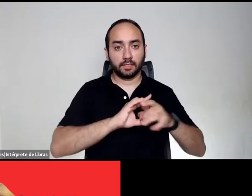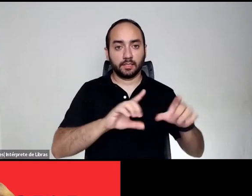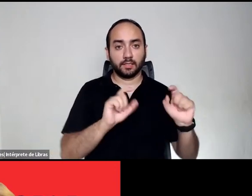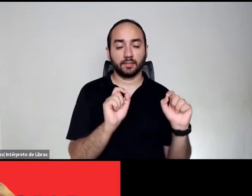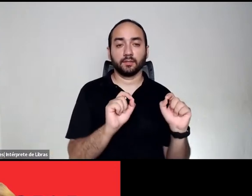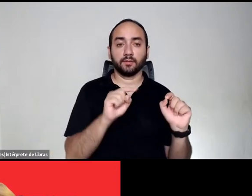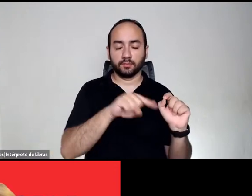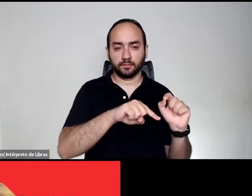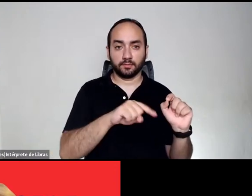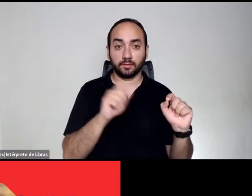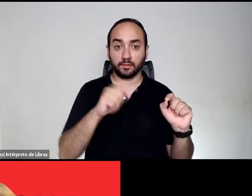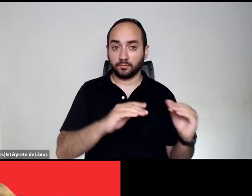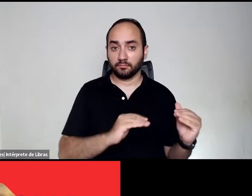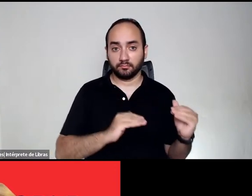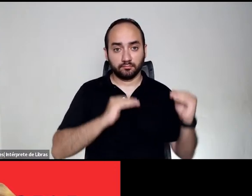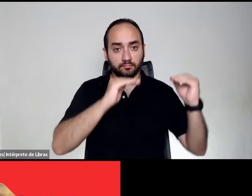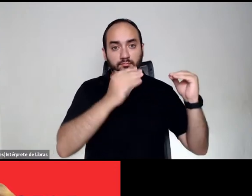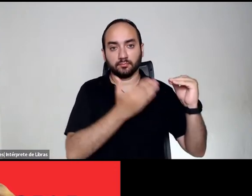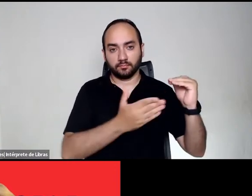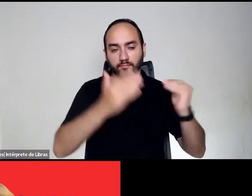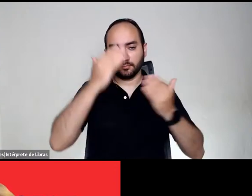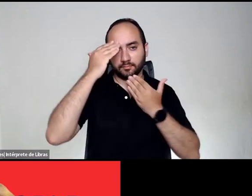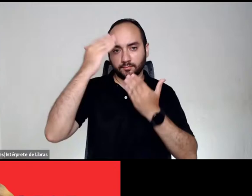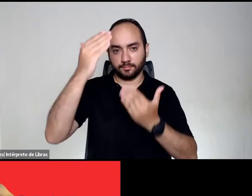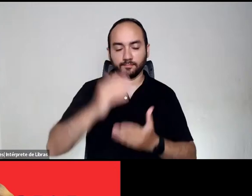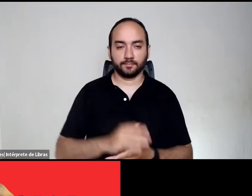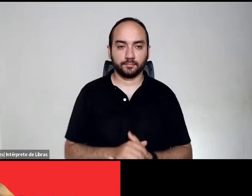soberano. Muito obrigada.